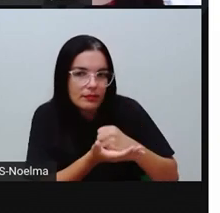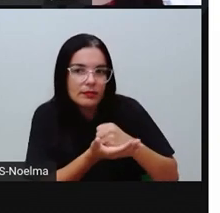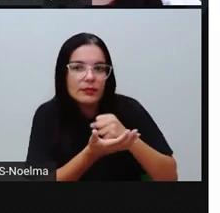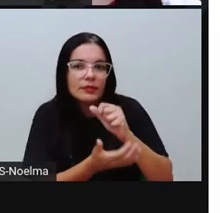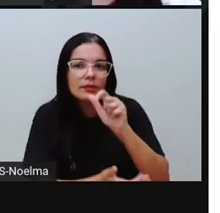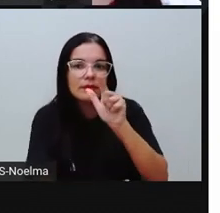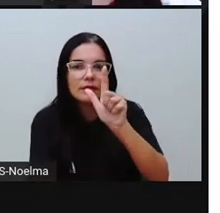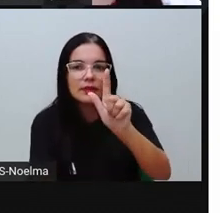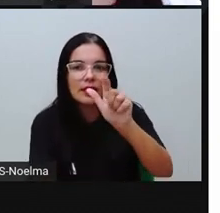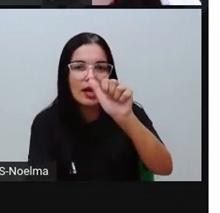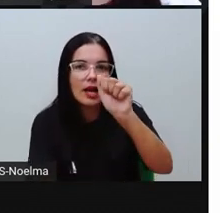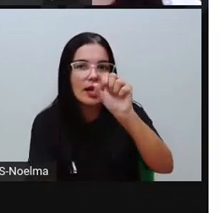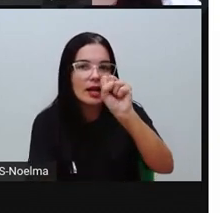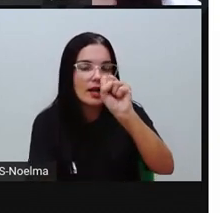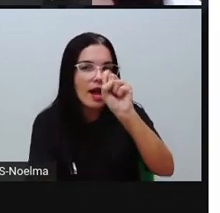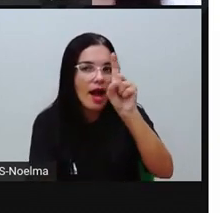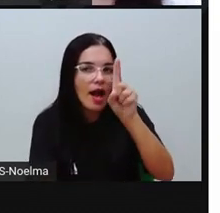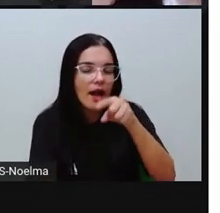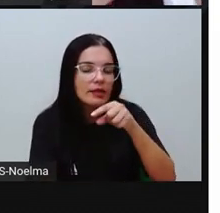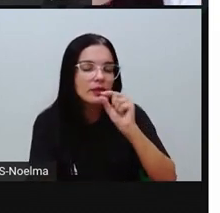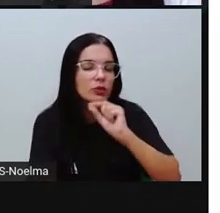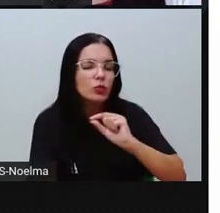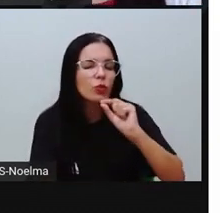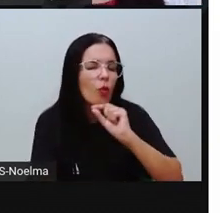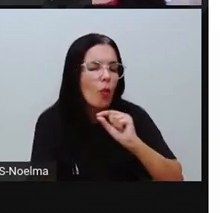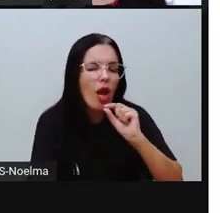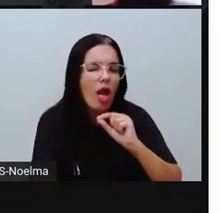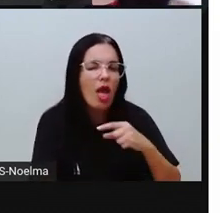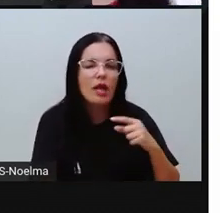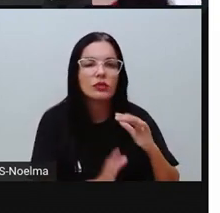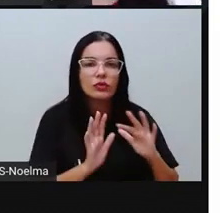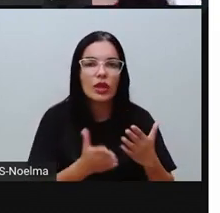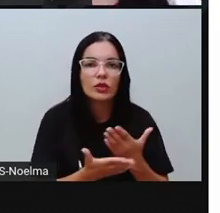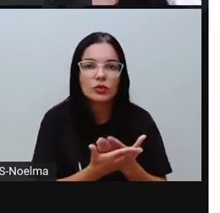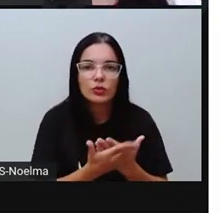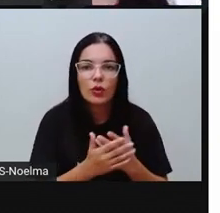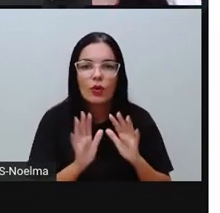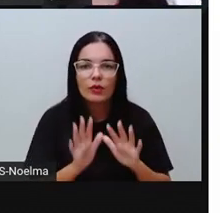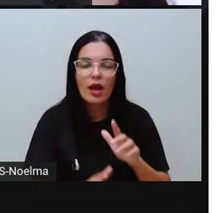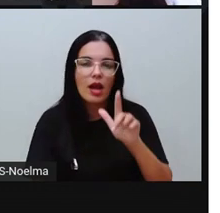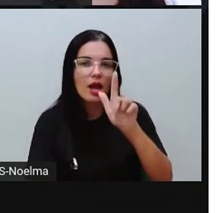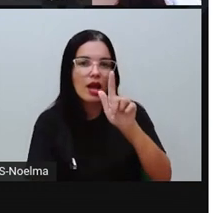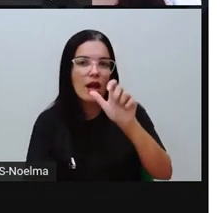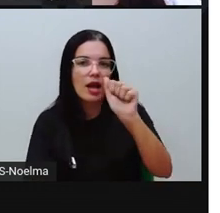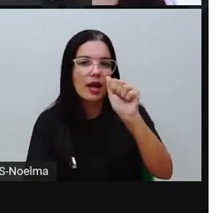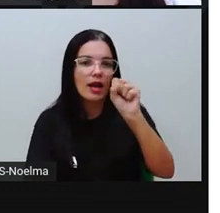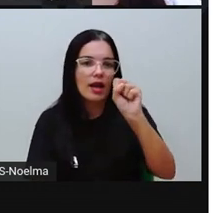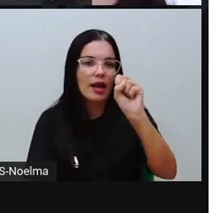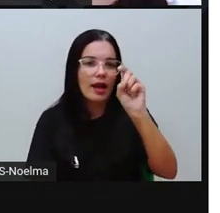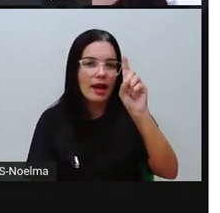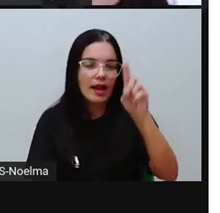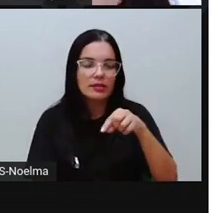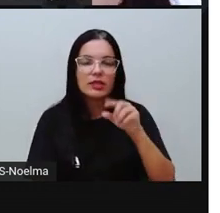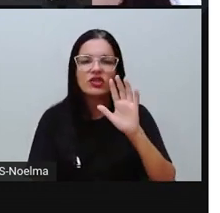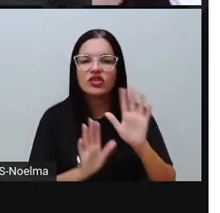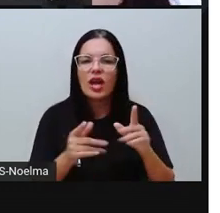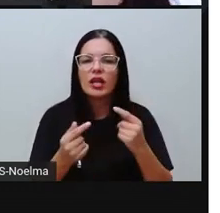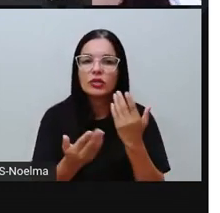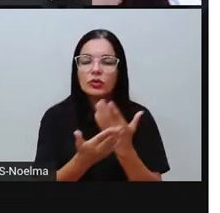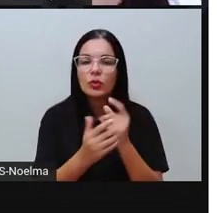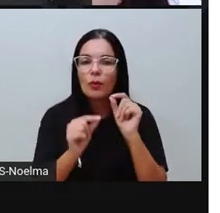gás pelas plantas. Por que isso, Pró? A gente já estudou, já falou um pouquinho sobre a fotossíntese, né? Na